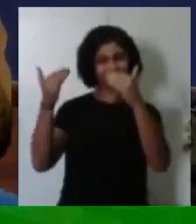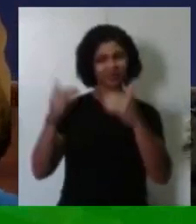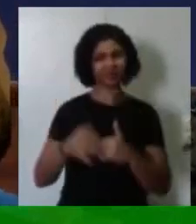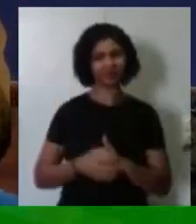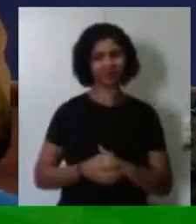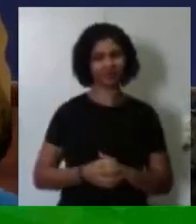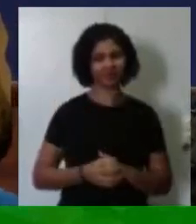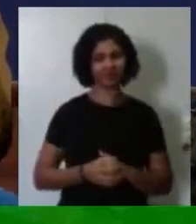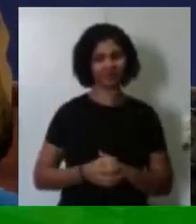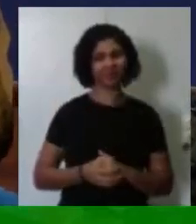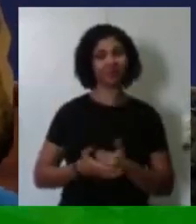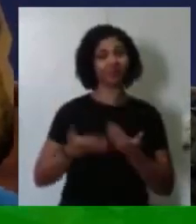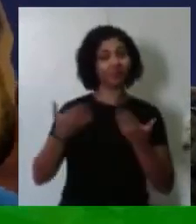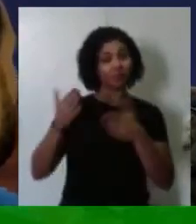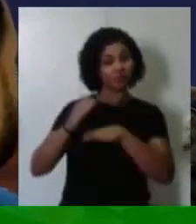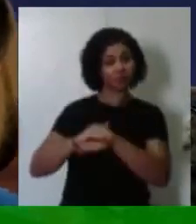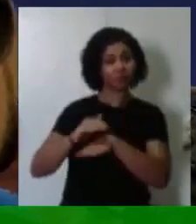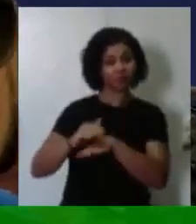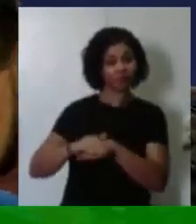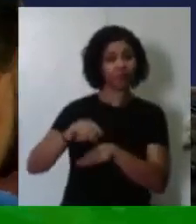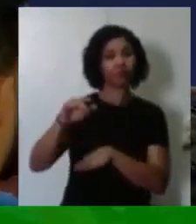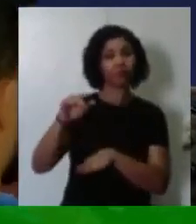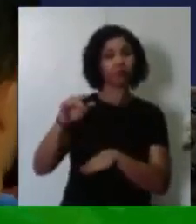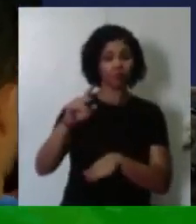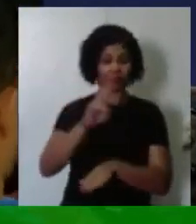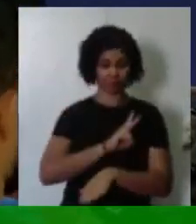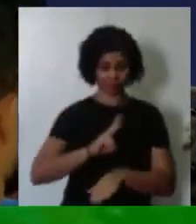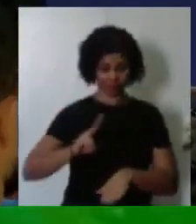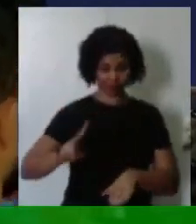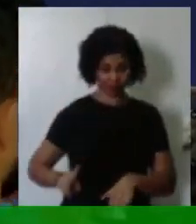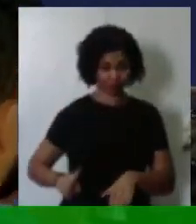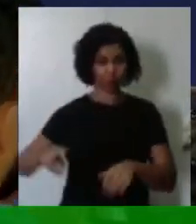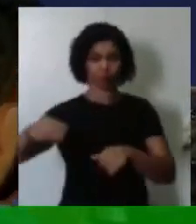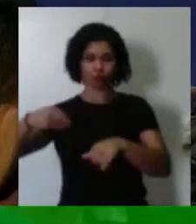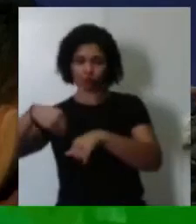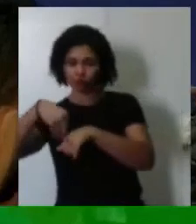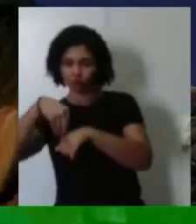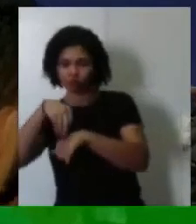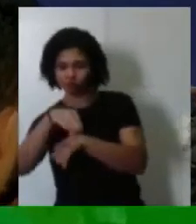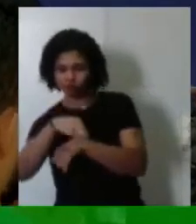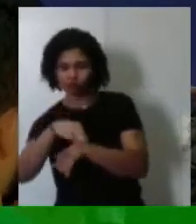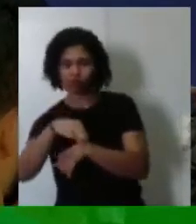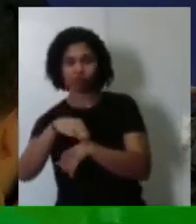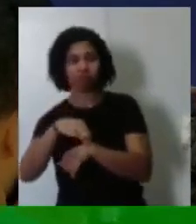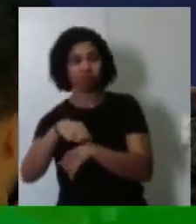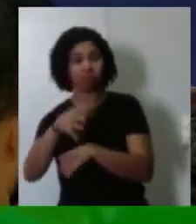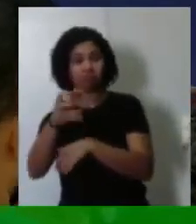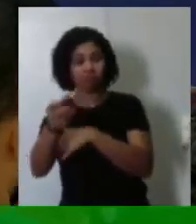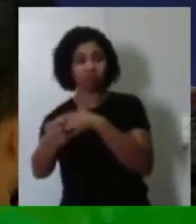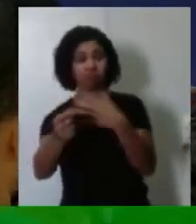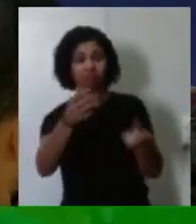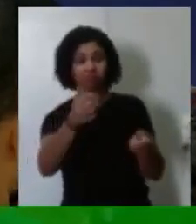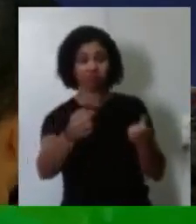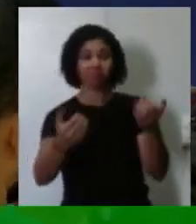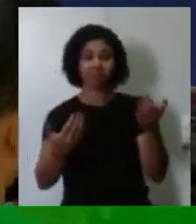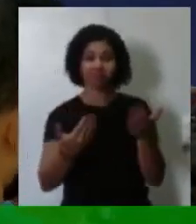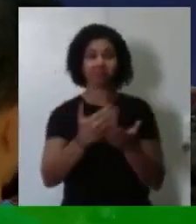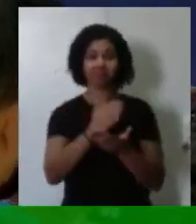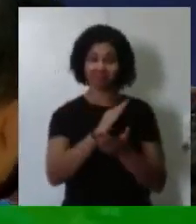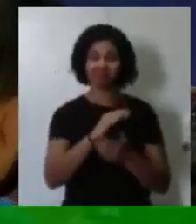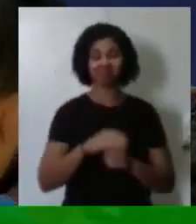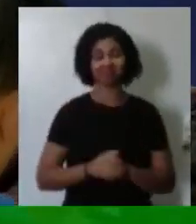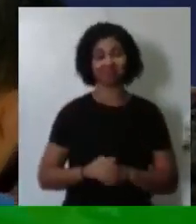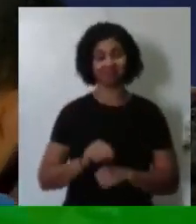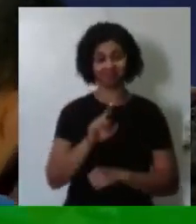sugeriu aos pares desta casa e, em nome do nosso